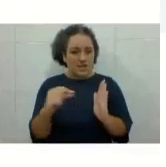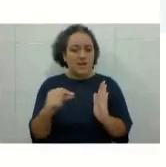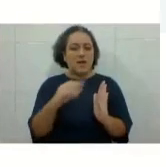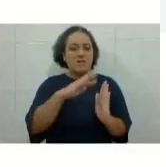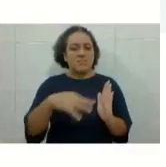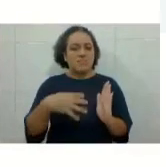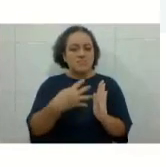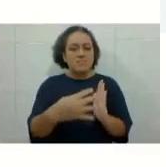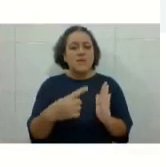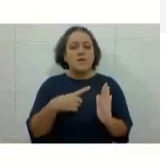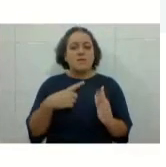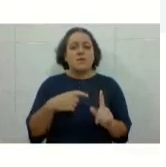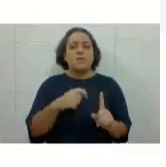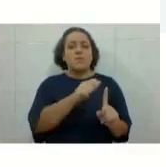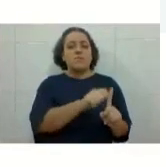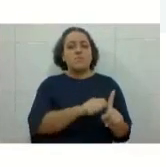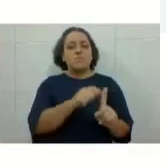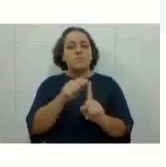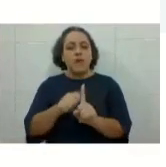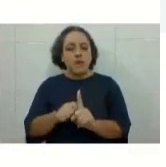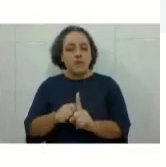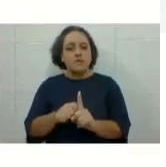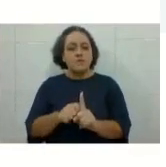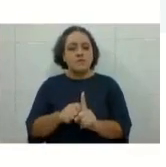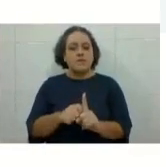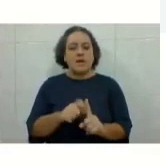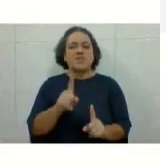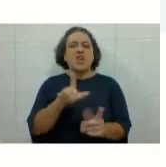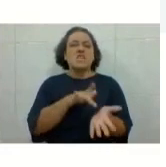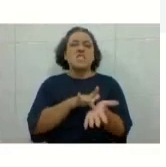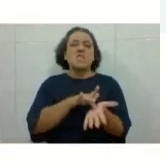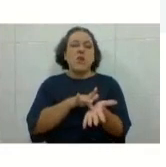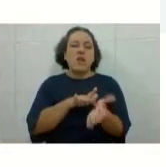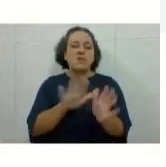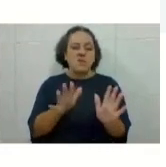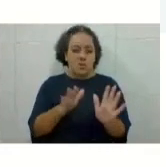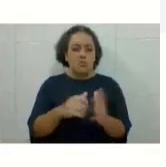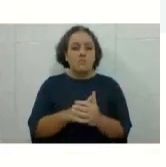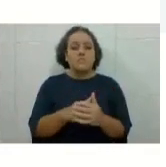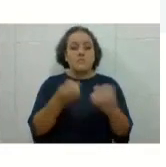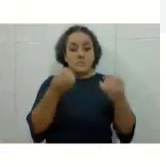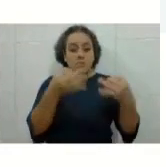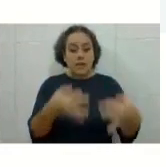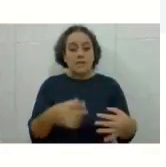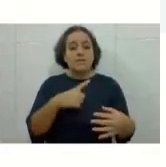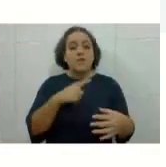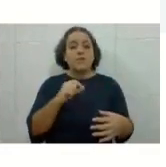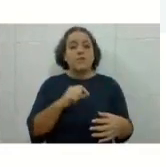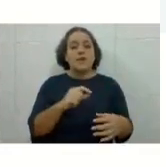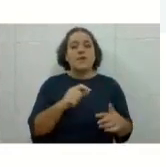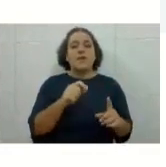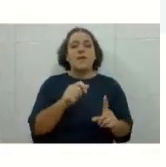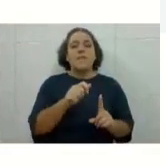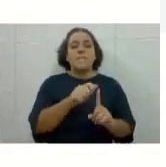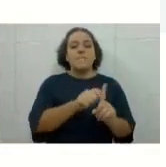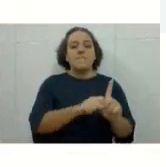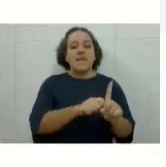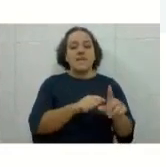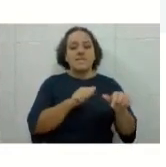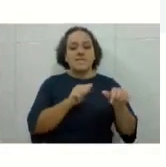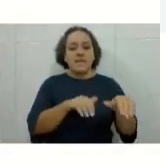uma simulação, né? Então, nessa simulação, nós temos aqui o mês de setembro, né?